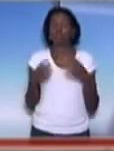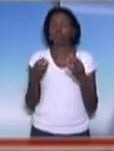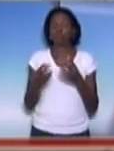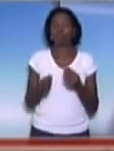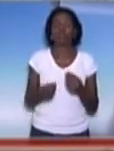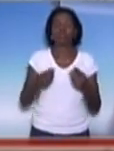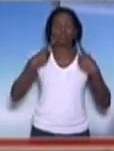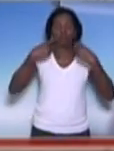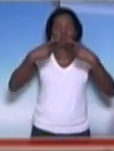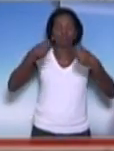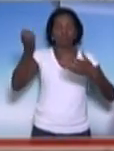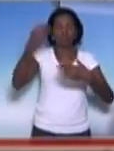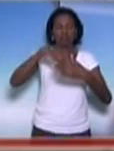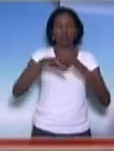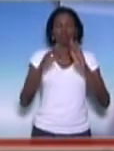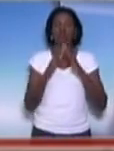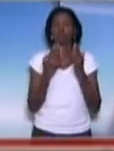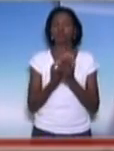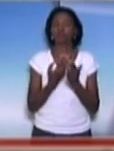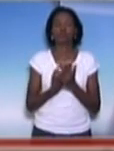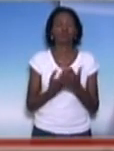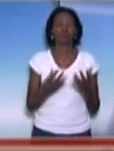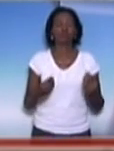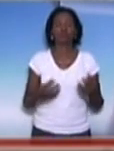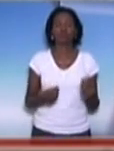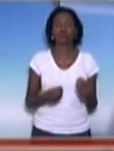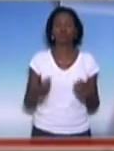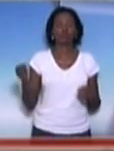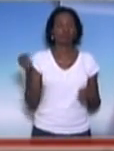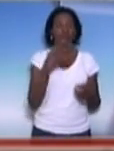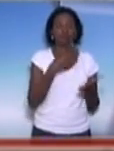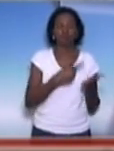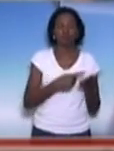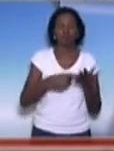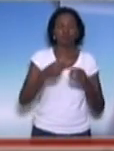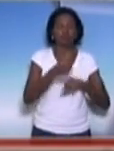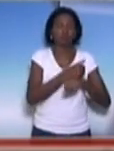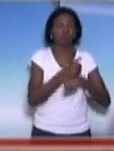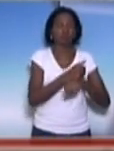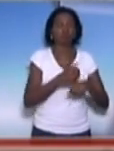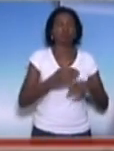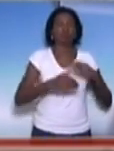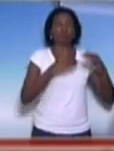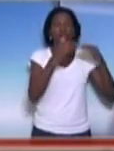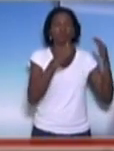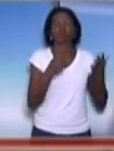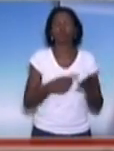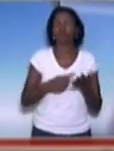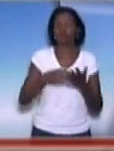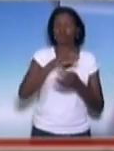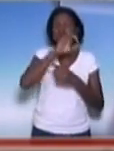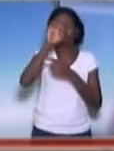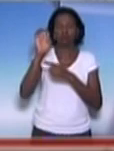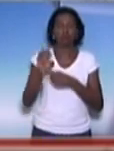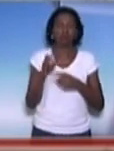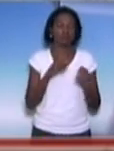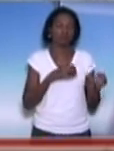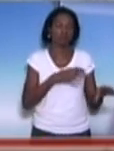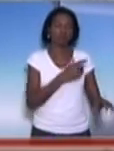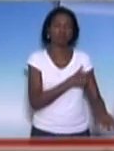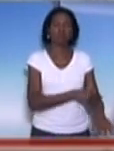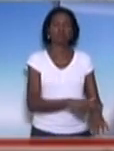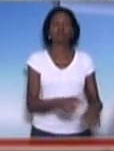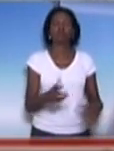salas, fim da violência nas escolas, por um novo plano de carreira, por um plano estadual de